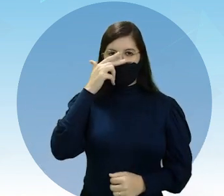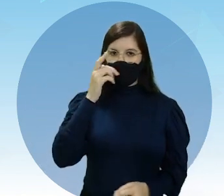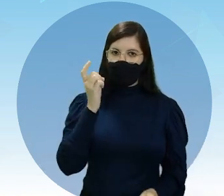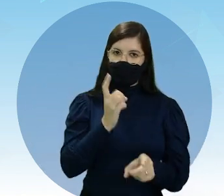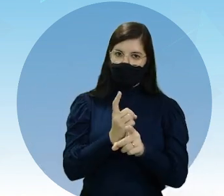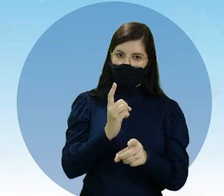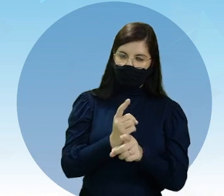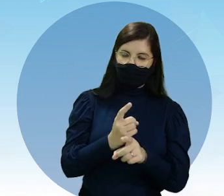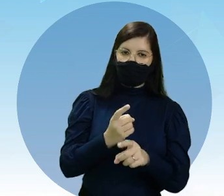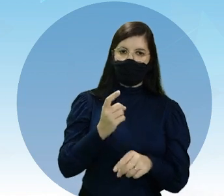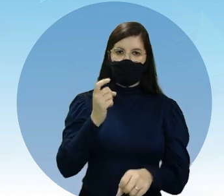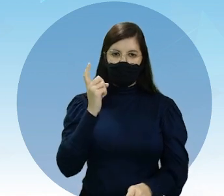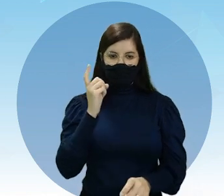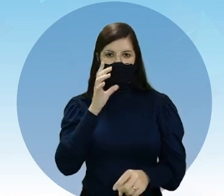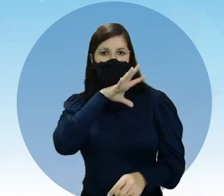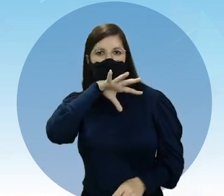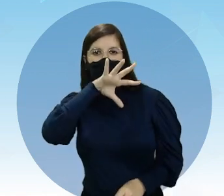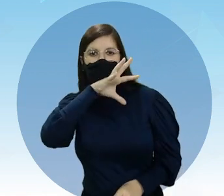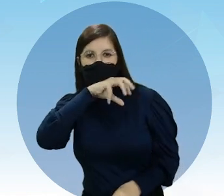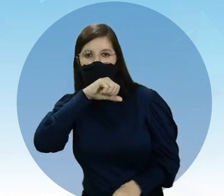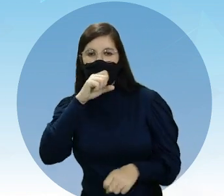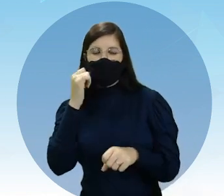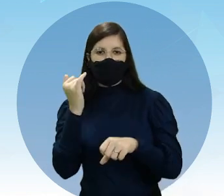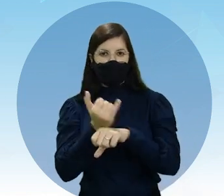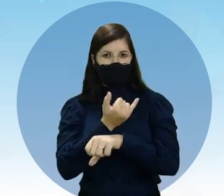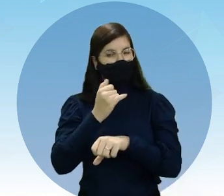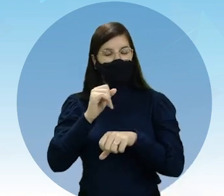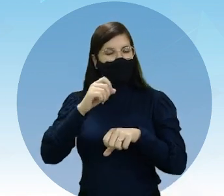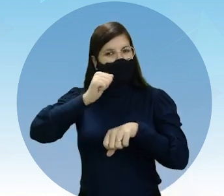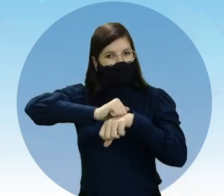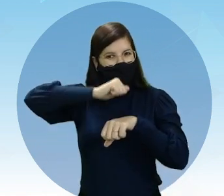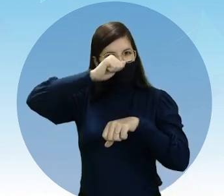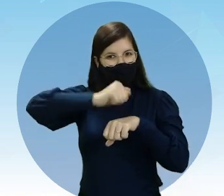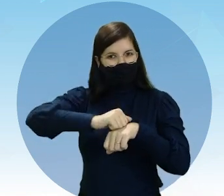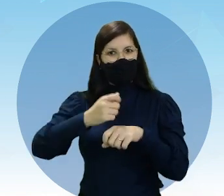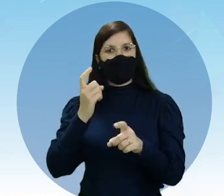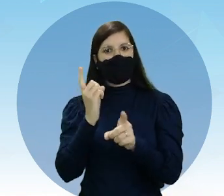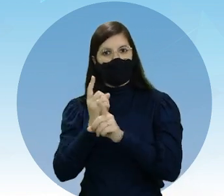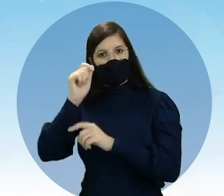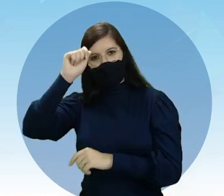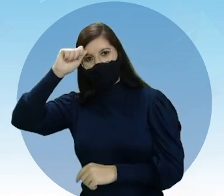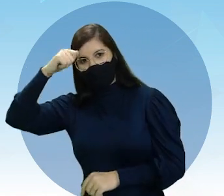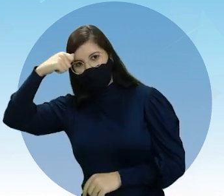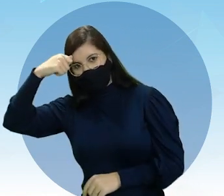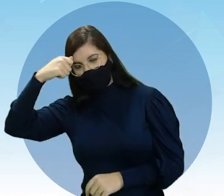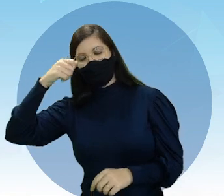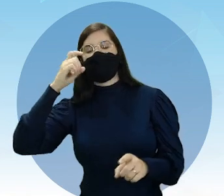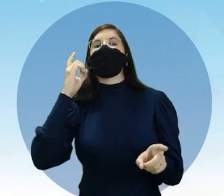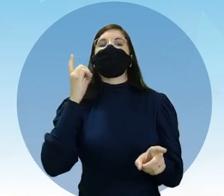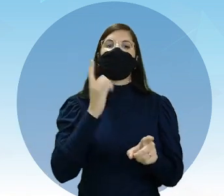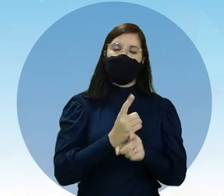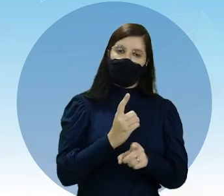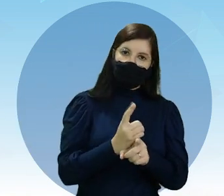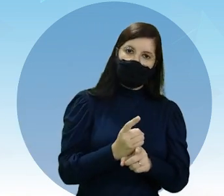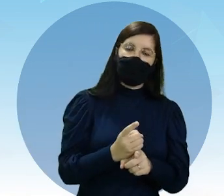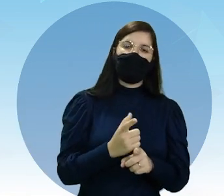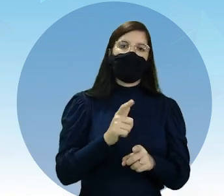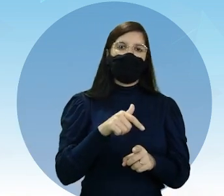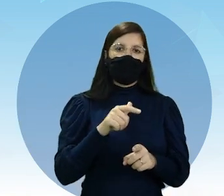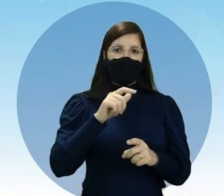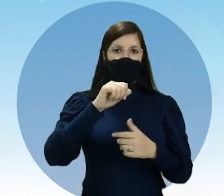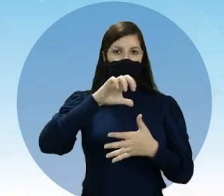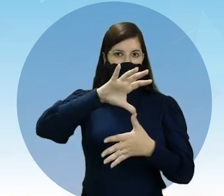desse fóssil mesossauros, ele foi encontrado tanto na África do Sul como também na